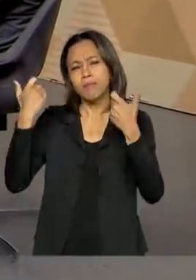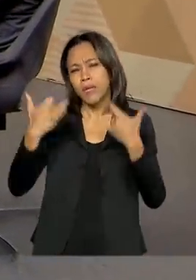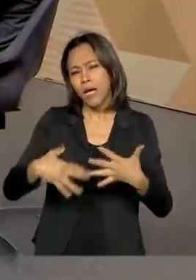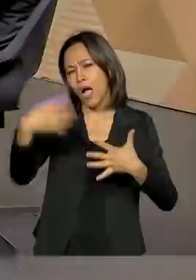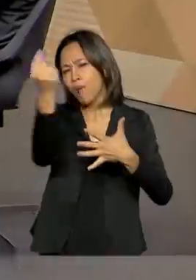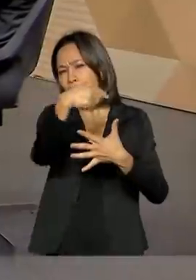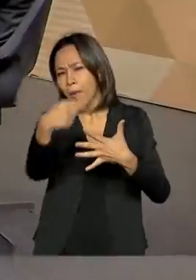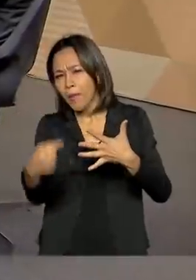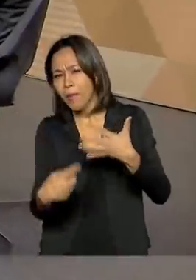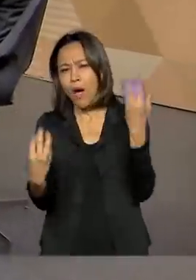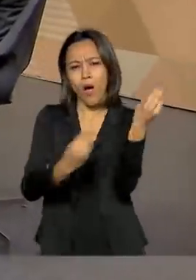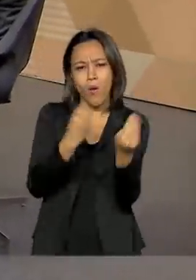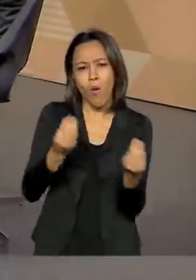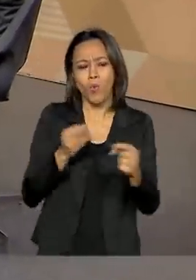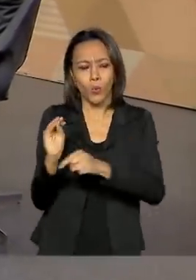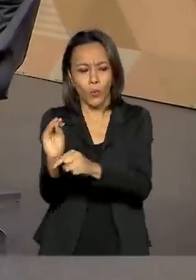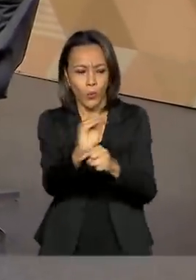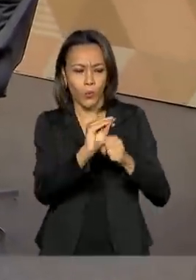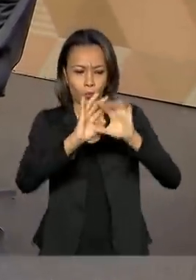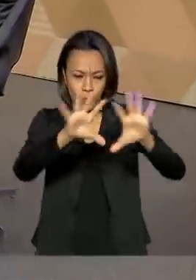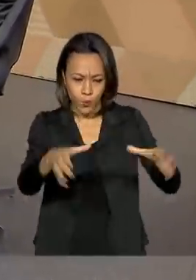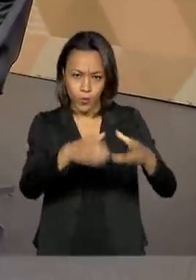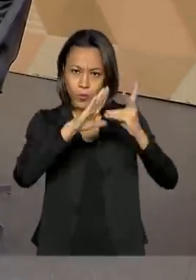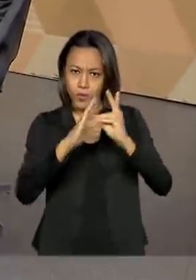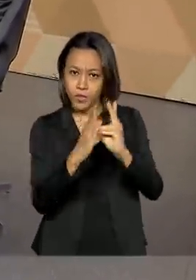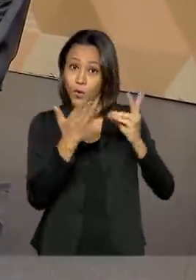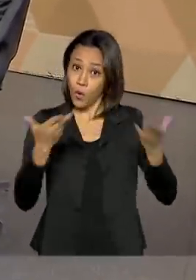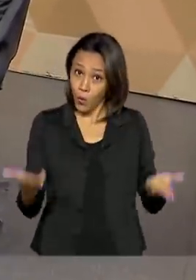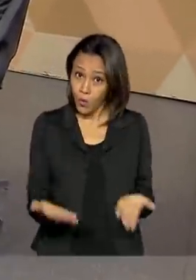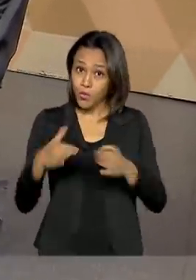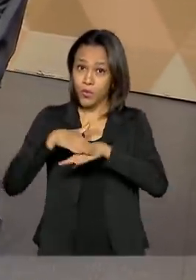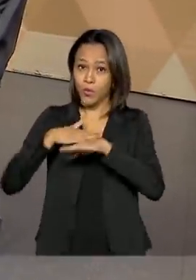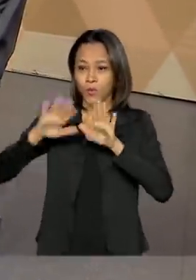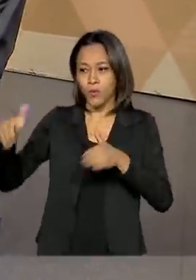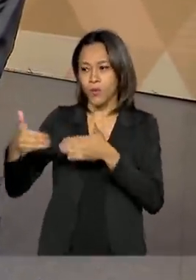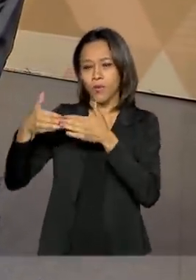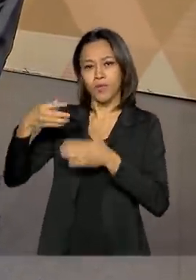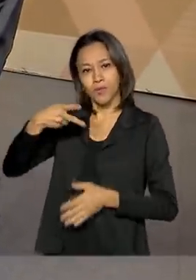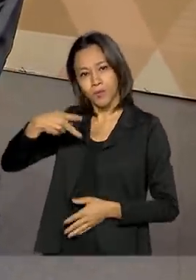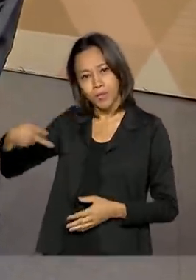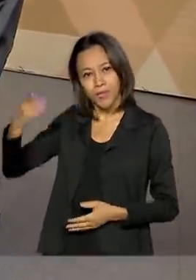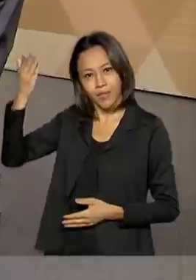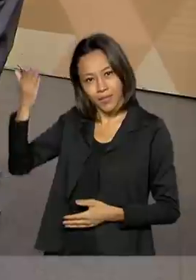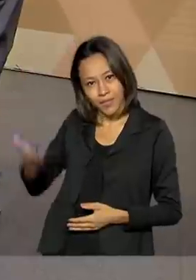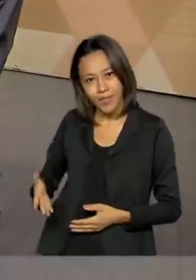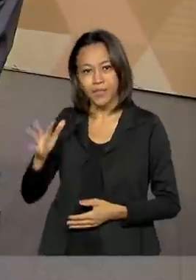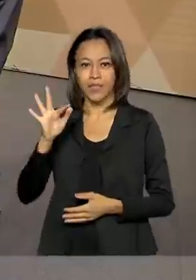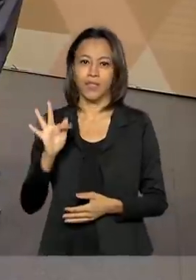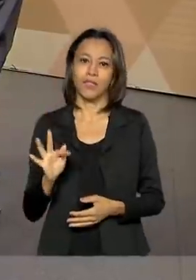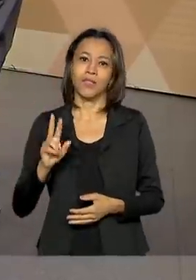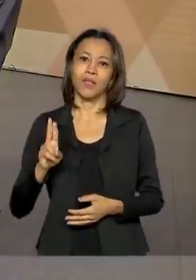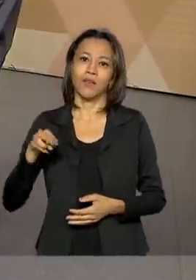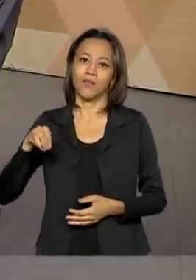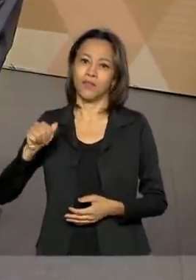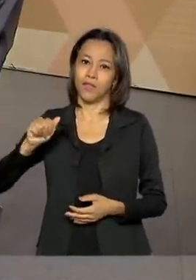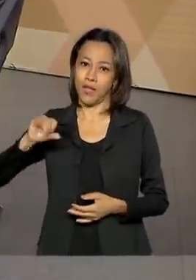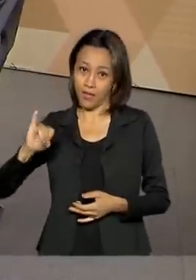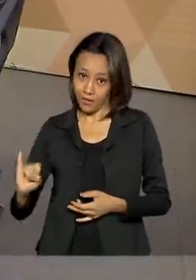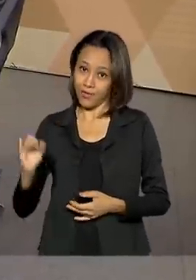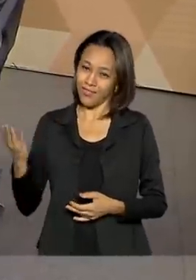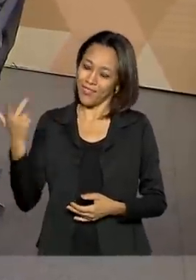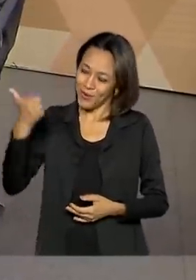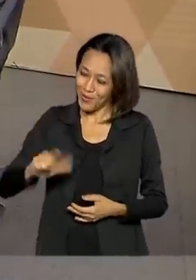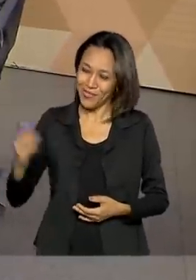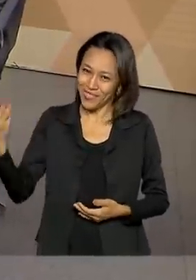proteção e cuidado a essa população, eu converso hoje com o presidente da FUNAI, Marcelo Xavier. Seja muito bem-vindo de